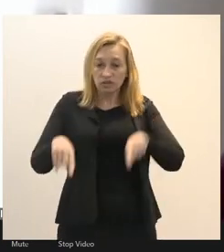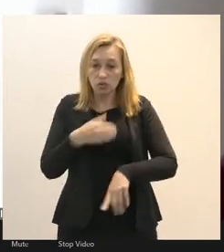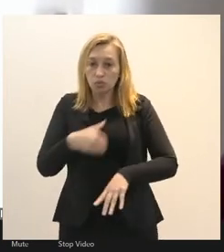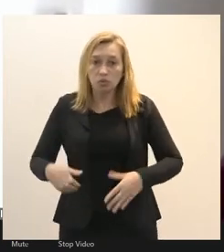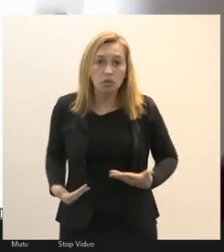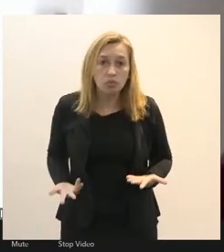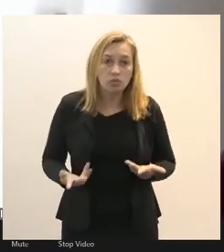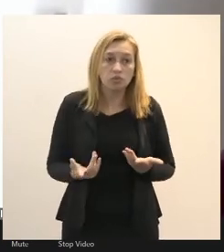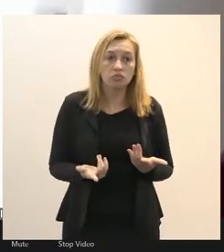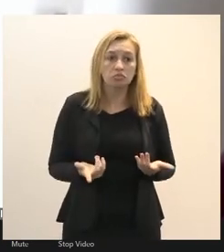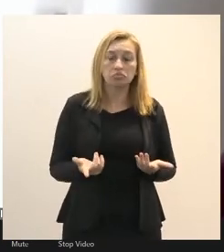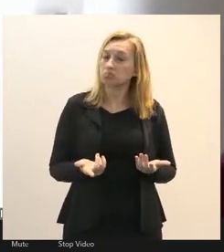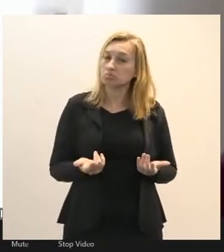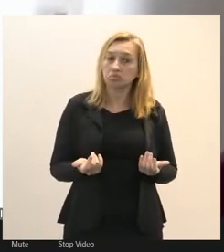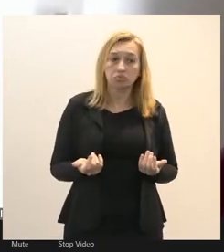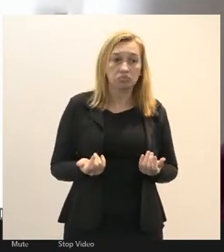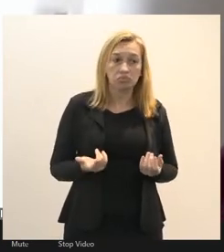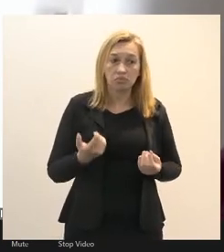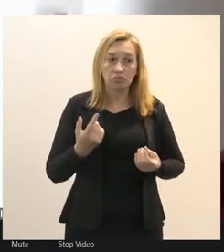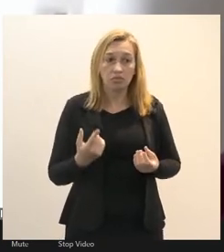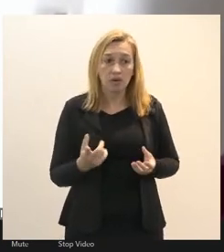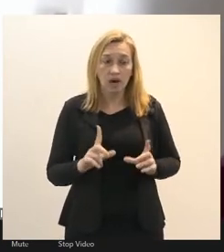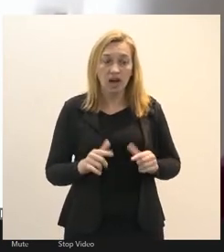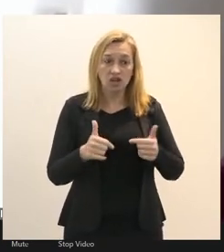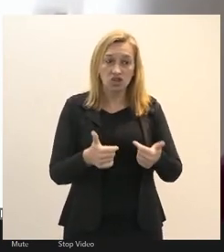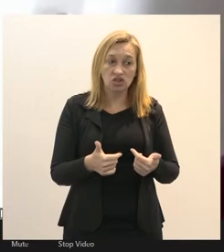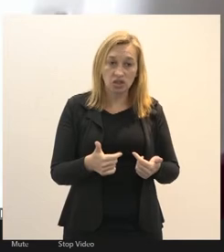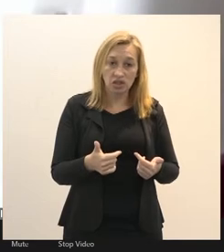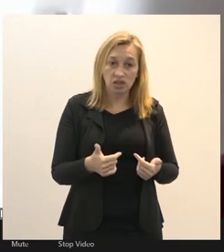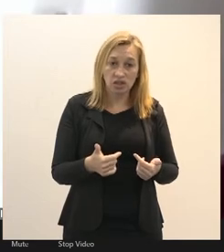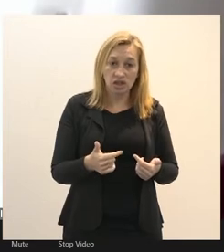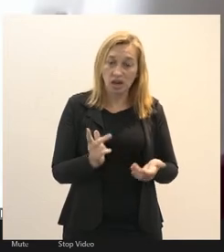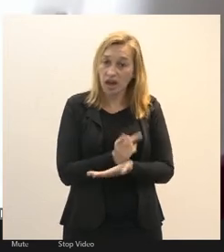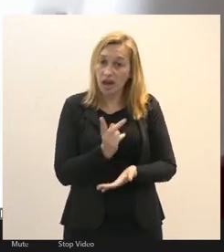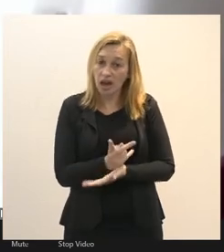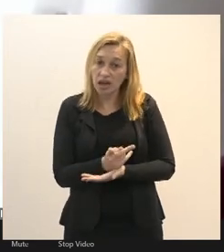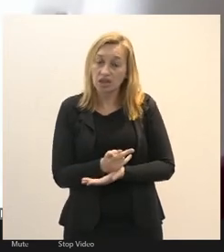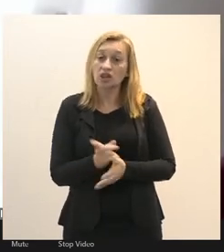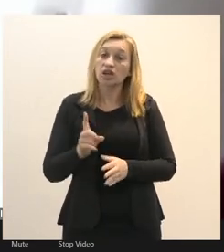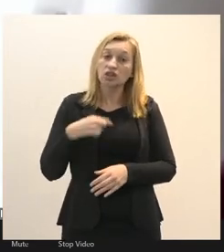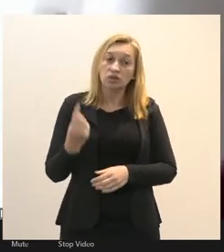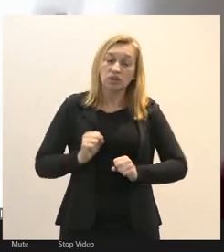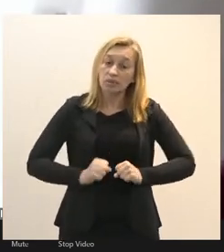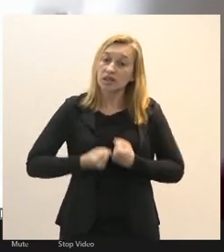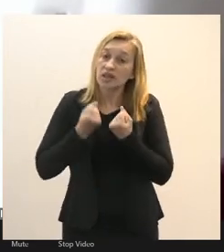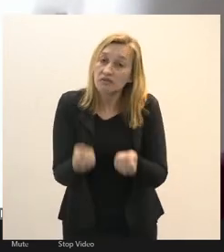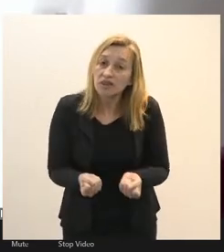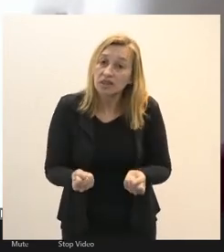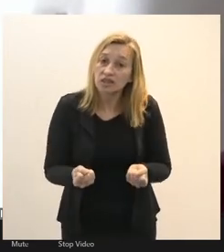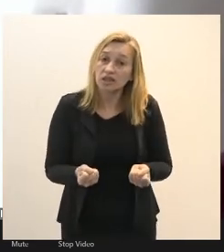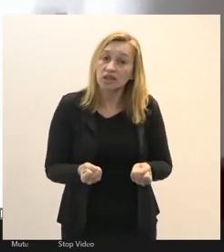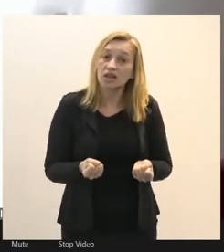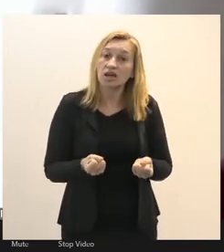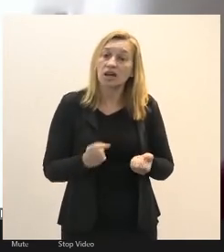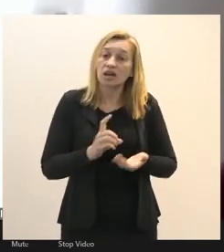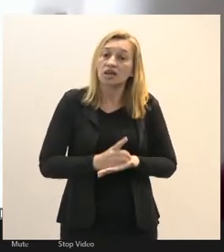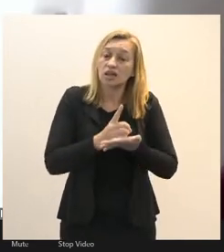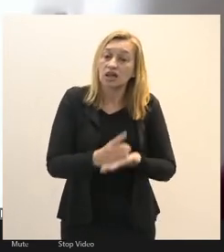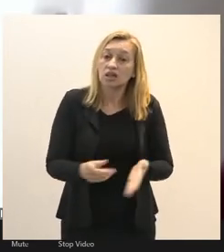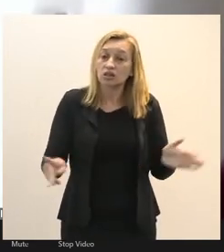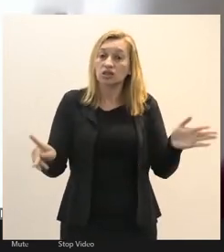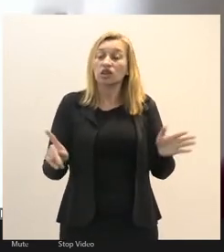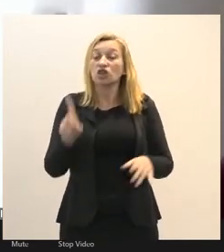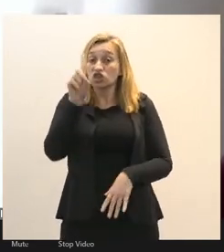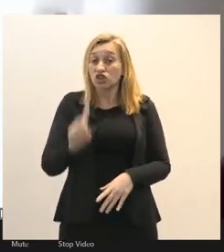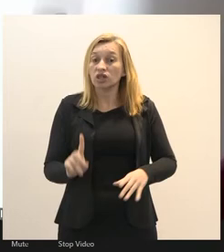a qualquer tipo de ordem ilegal então a gente está aqui para defender isso para defender a estabilidade como um direito da sociedade não dos